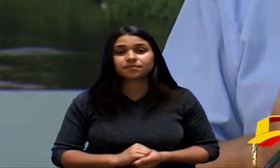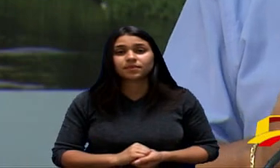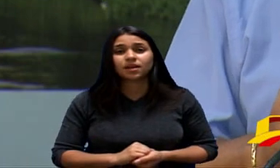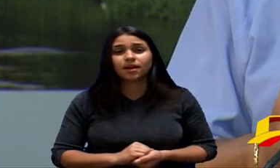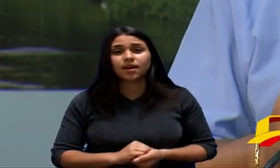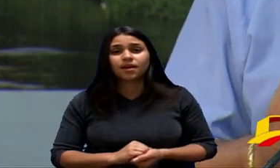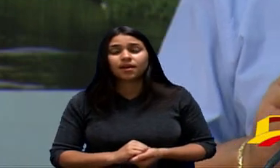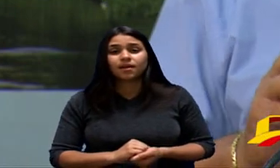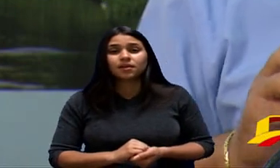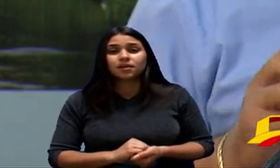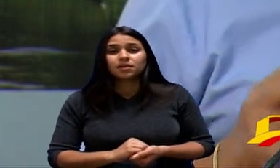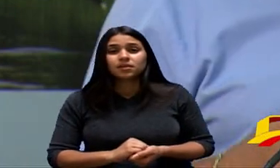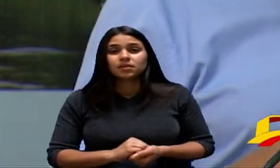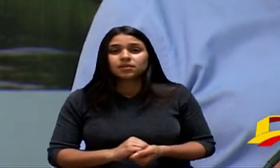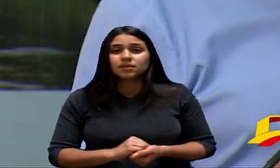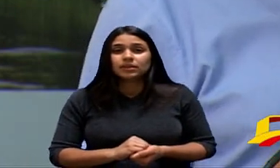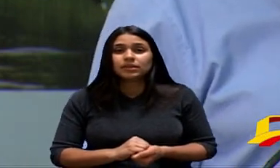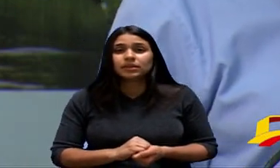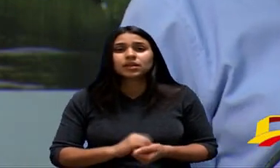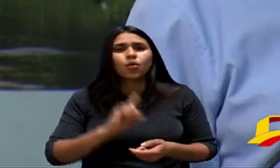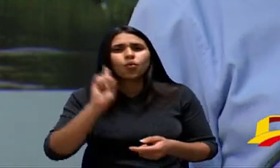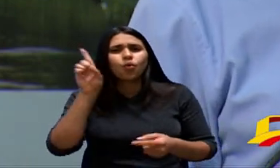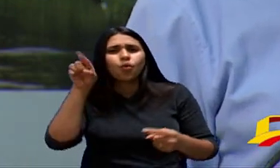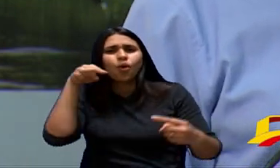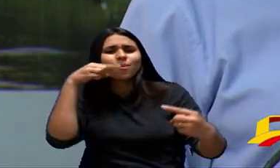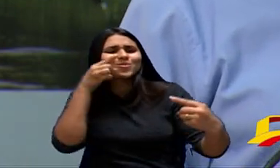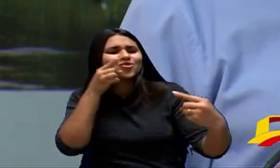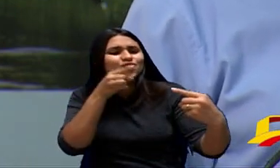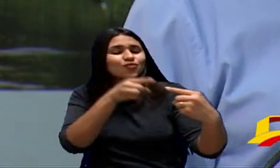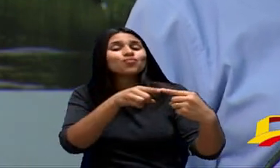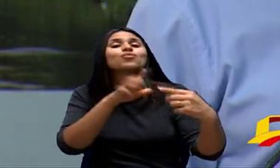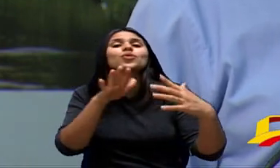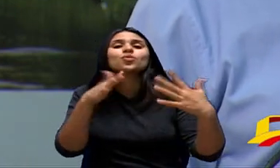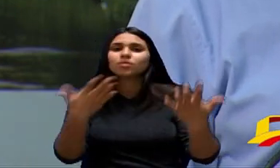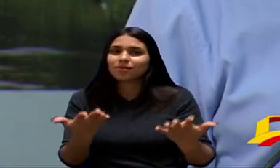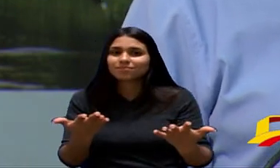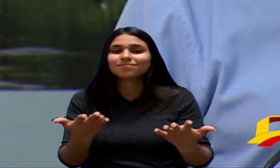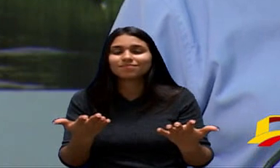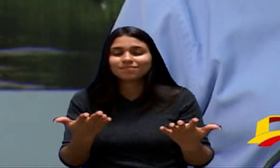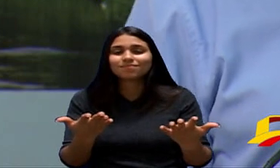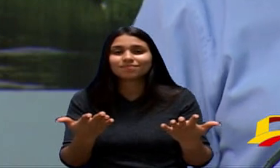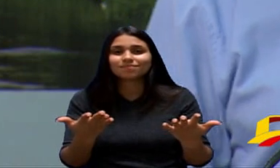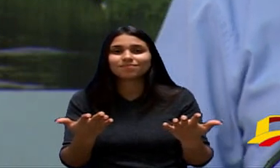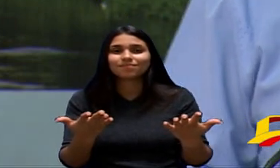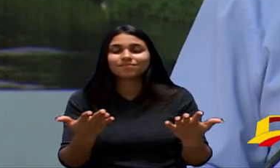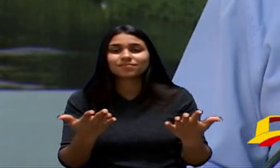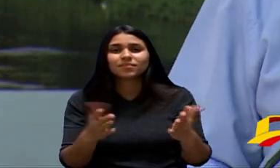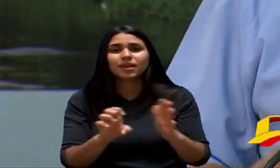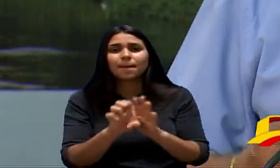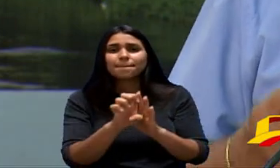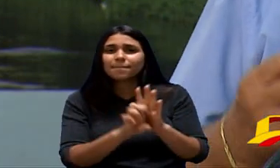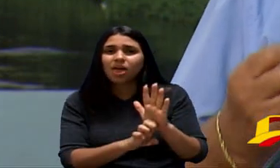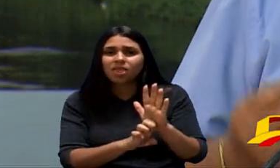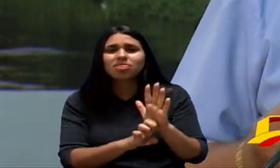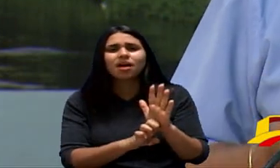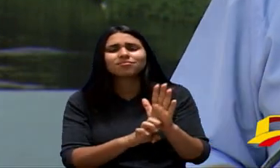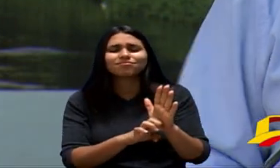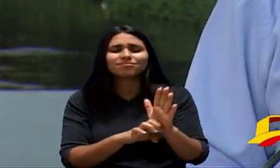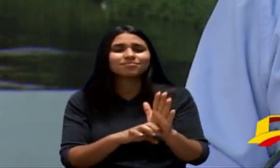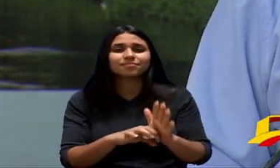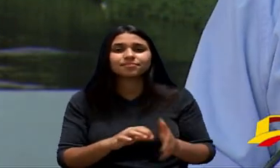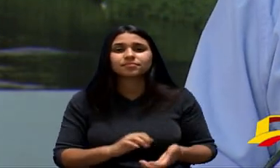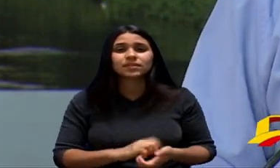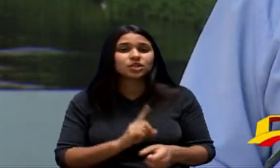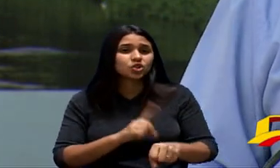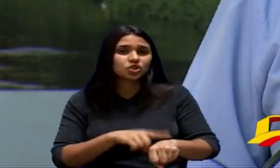Provisória Do Governo Ela Tem Um Objetivo Claro O Objetivo Da Medida Provisória Do Governo É Melhorar O